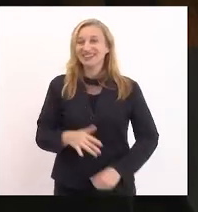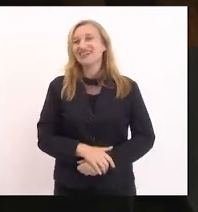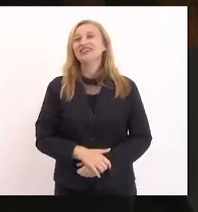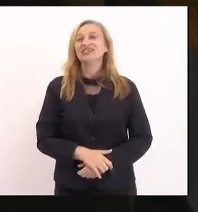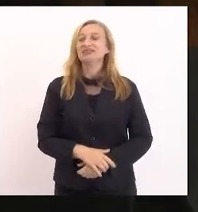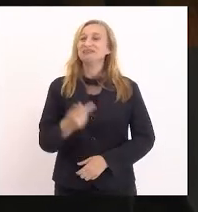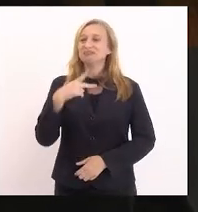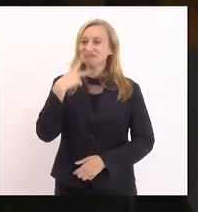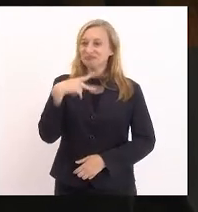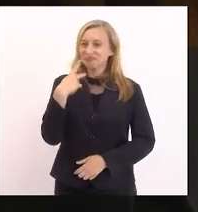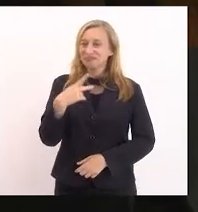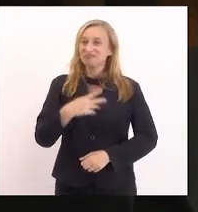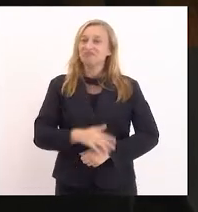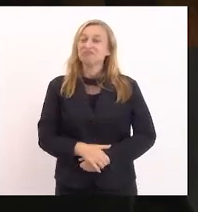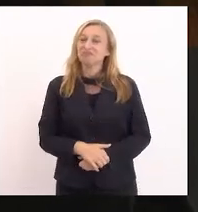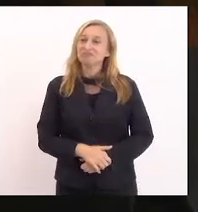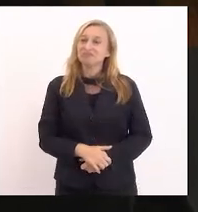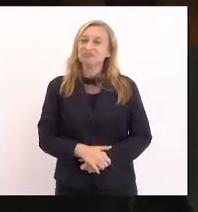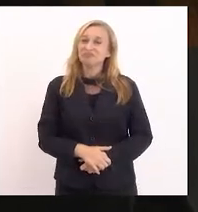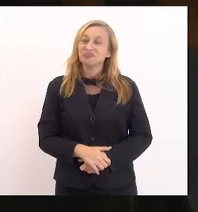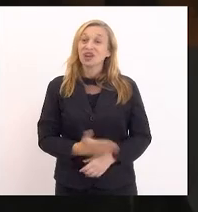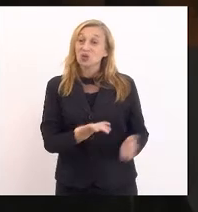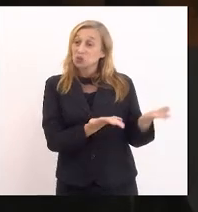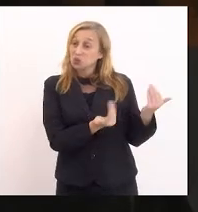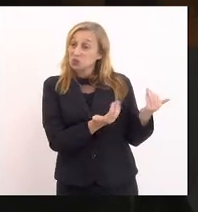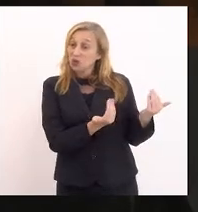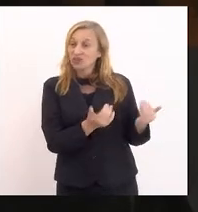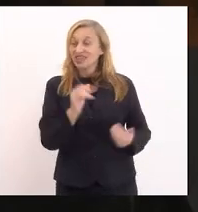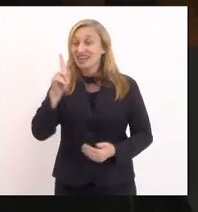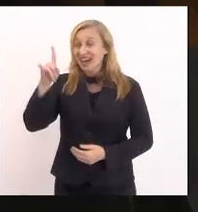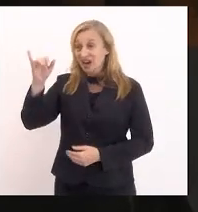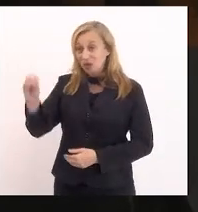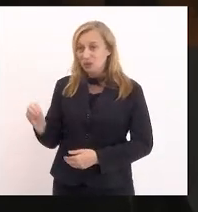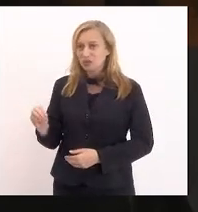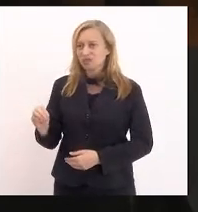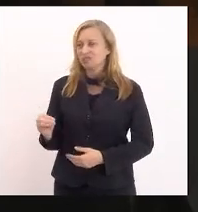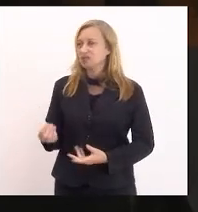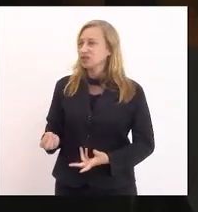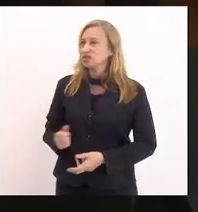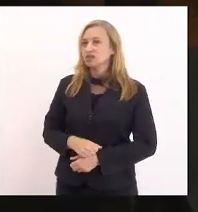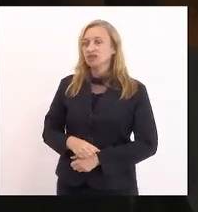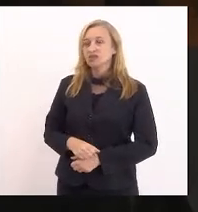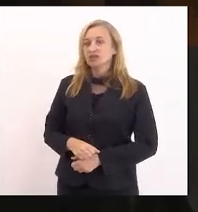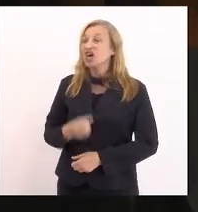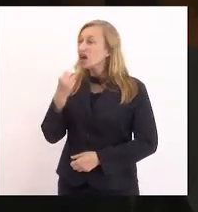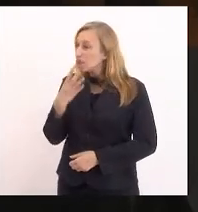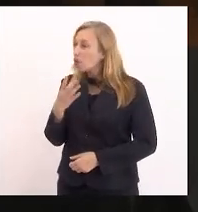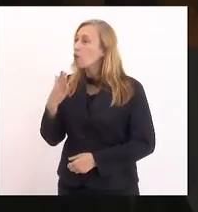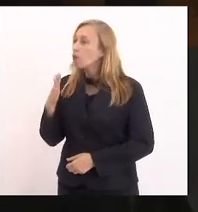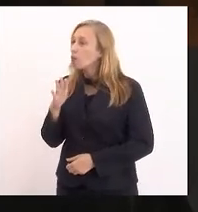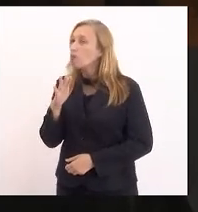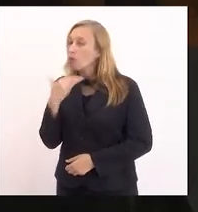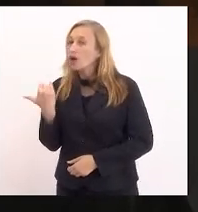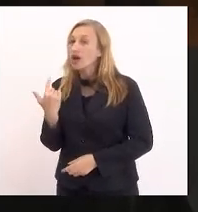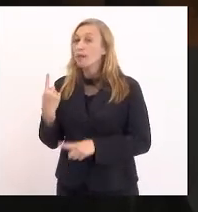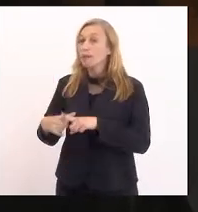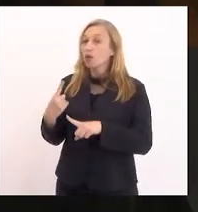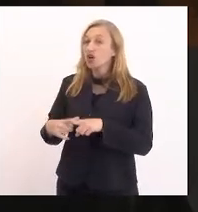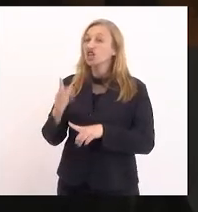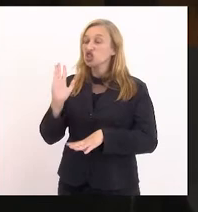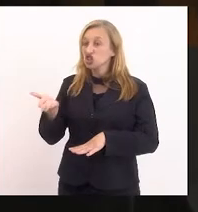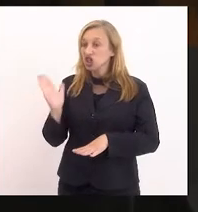disse que esse jovem Iago merecia morrer porque já tinha passagem pela polícia.